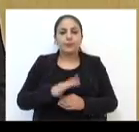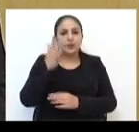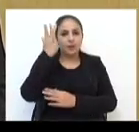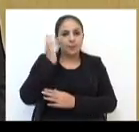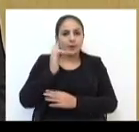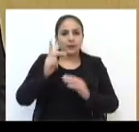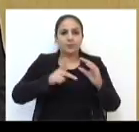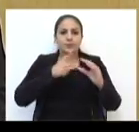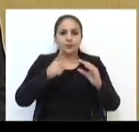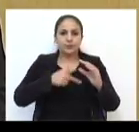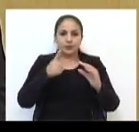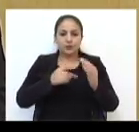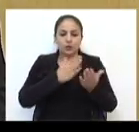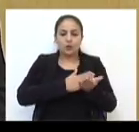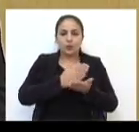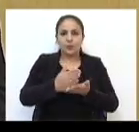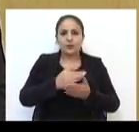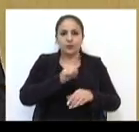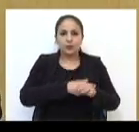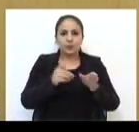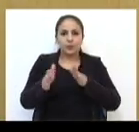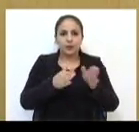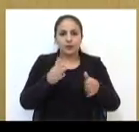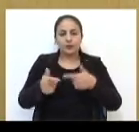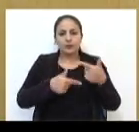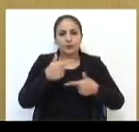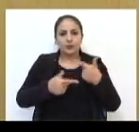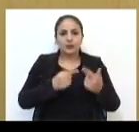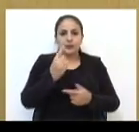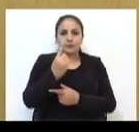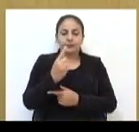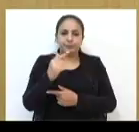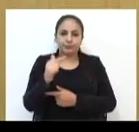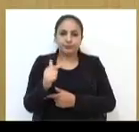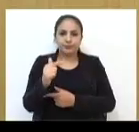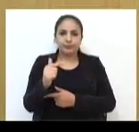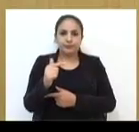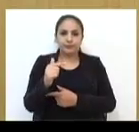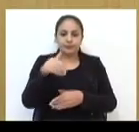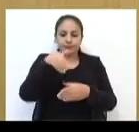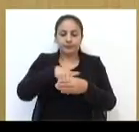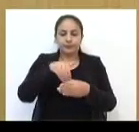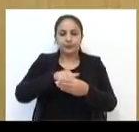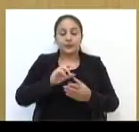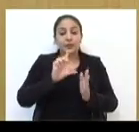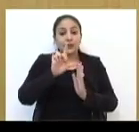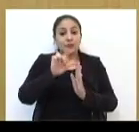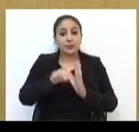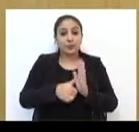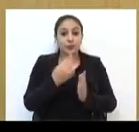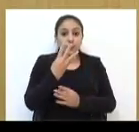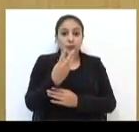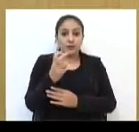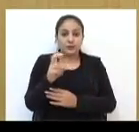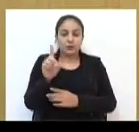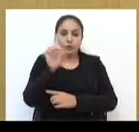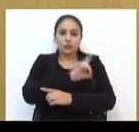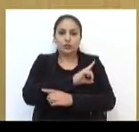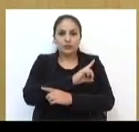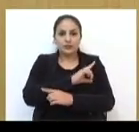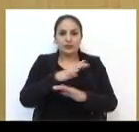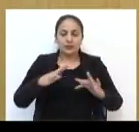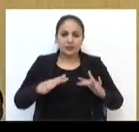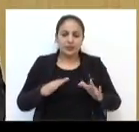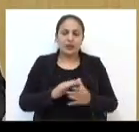Legislativo de Passo Fundo inicia o período ordinário da 17ª Legislatura. Depois de 45 dias